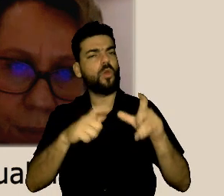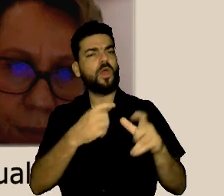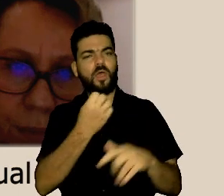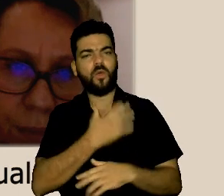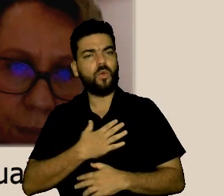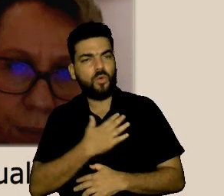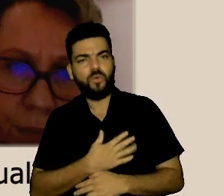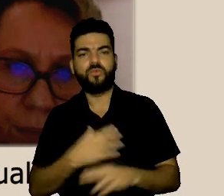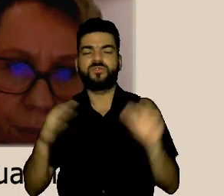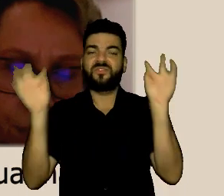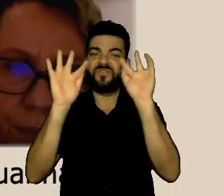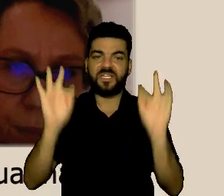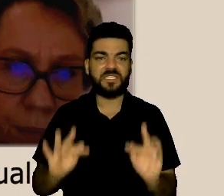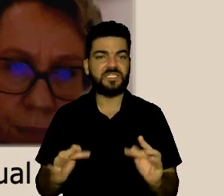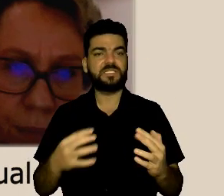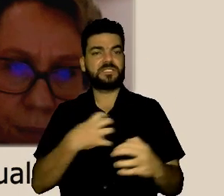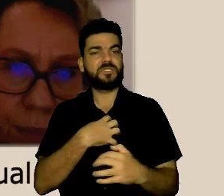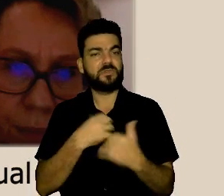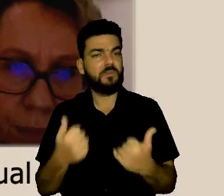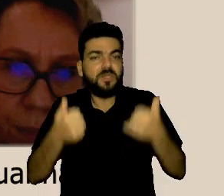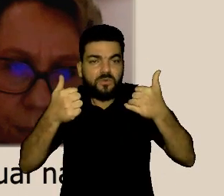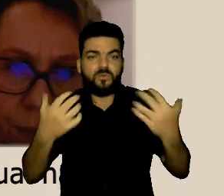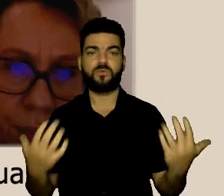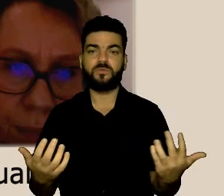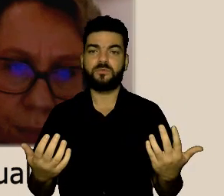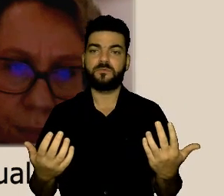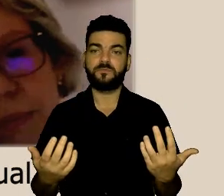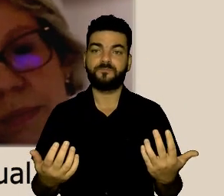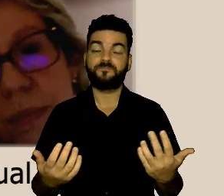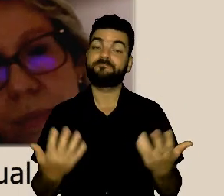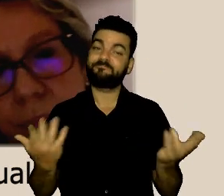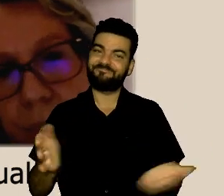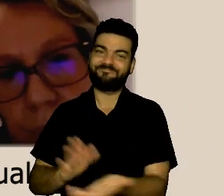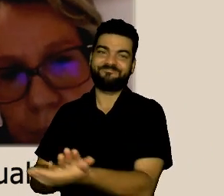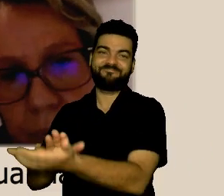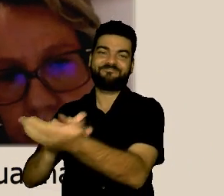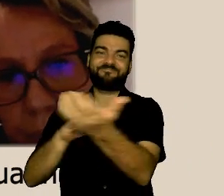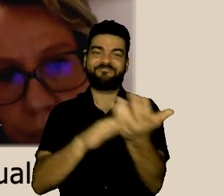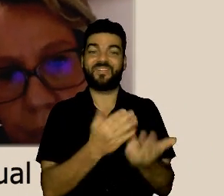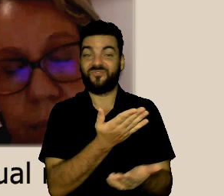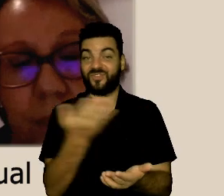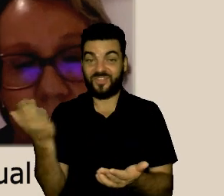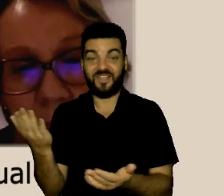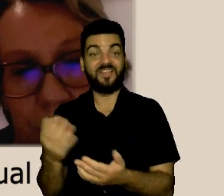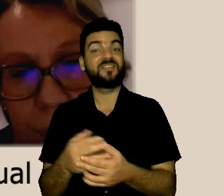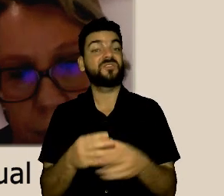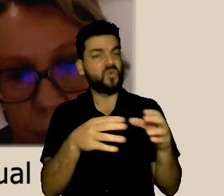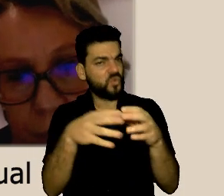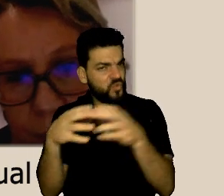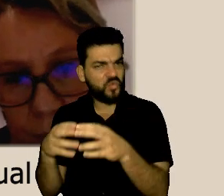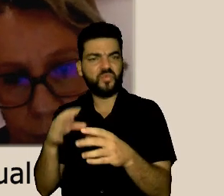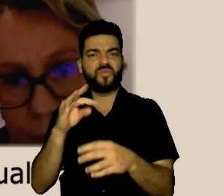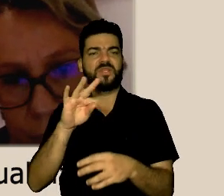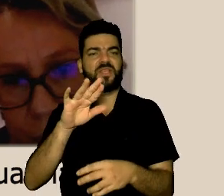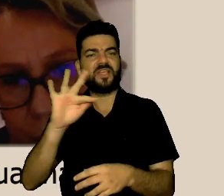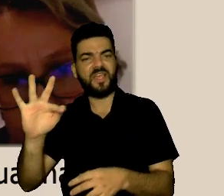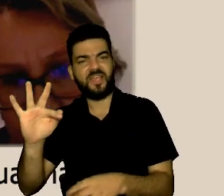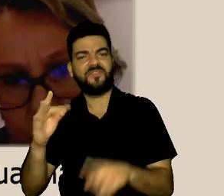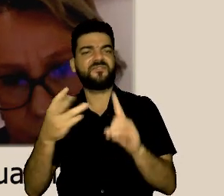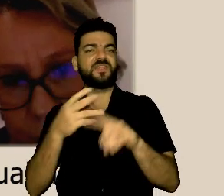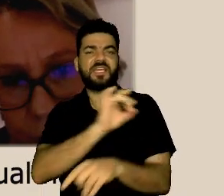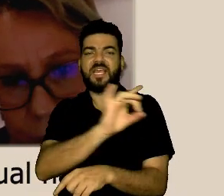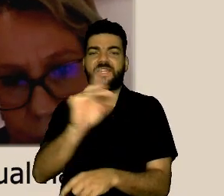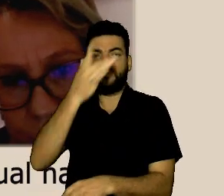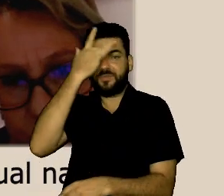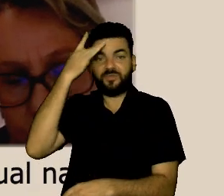estão de parabéns as comissões, o Tribunal Regional Federal, por estar empenhado nesta temática. Hoje,